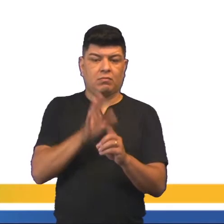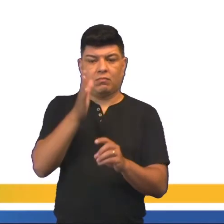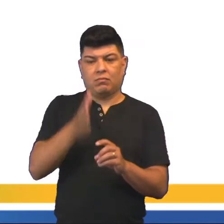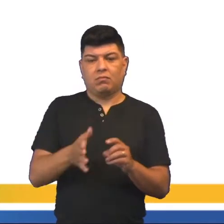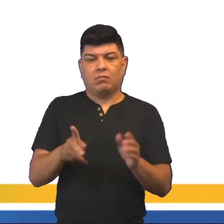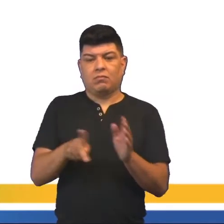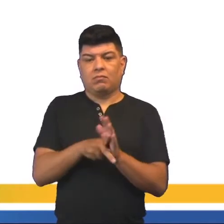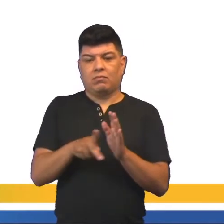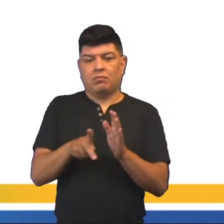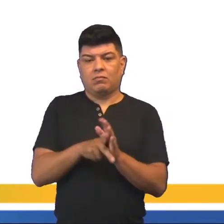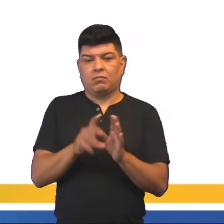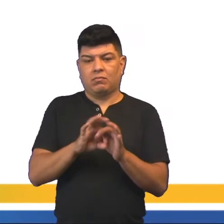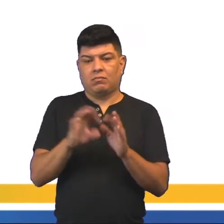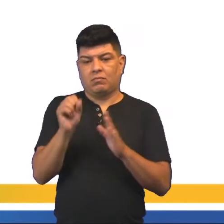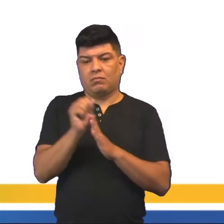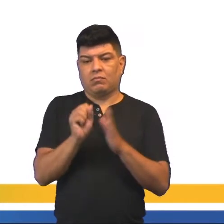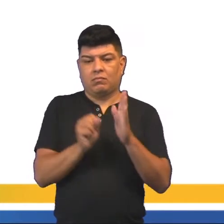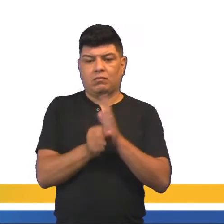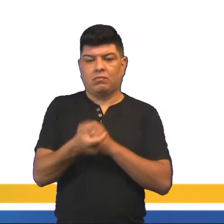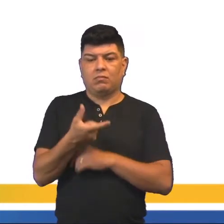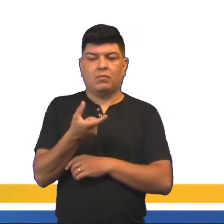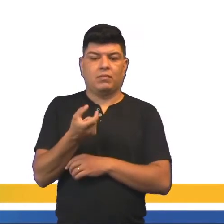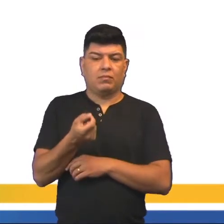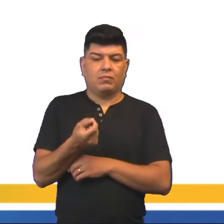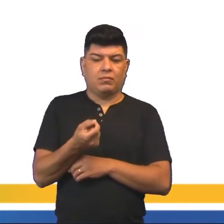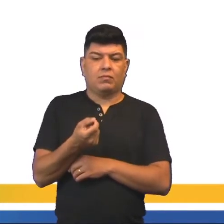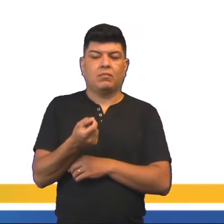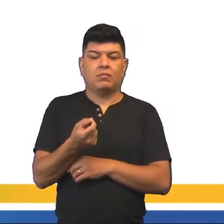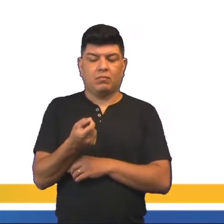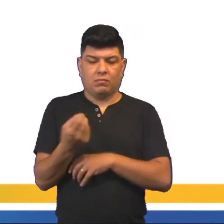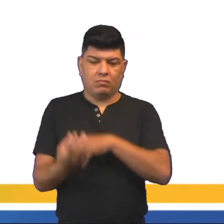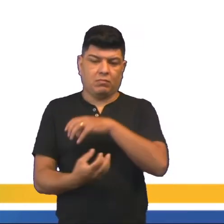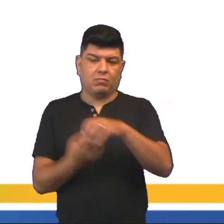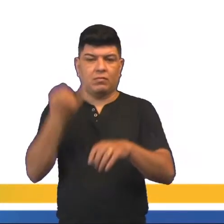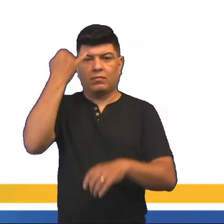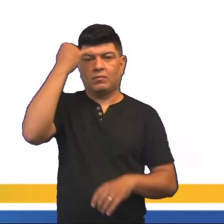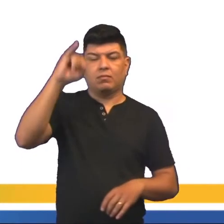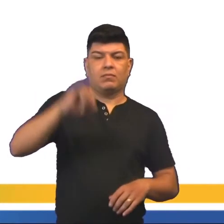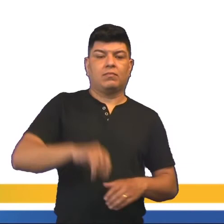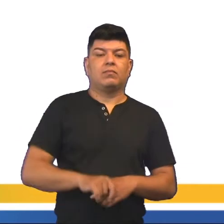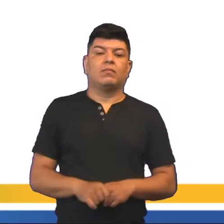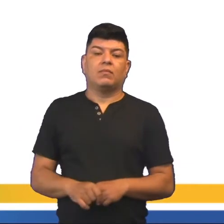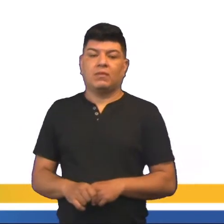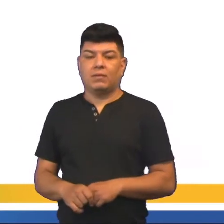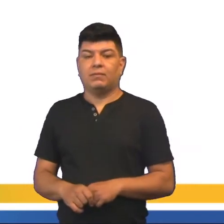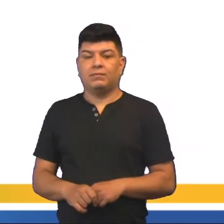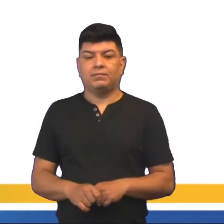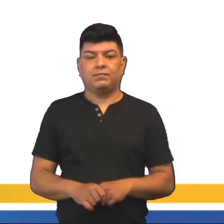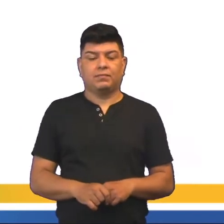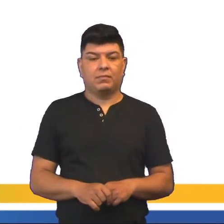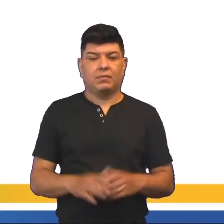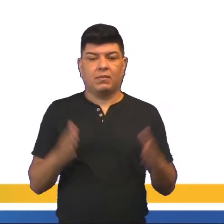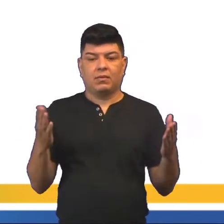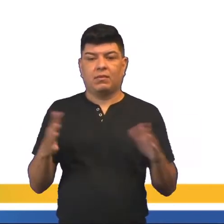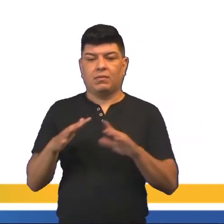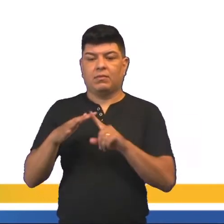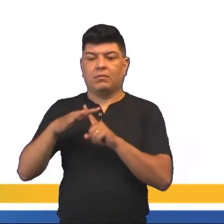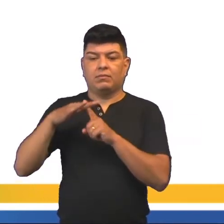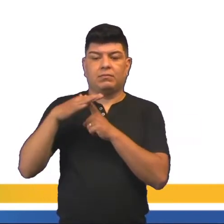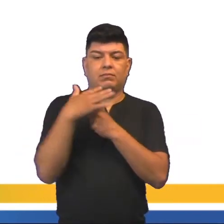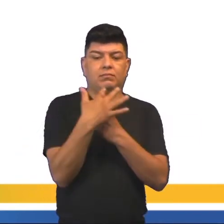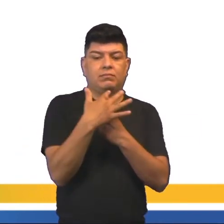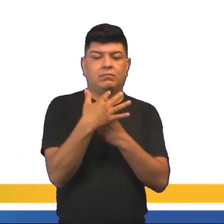diretas do liberalismo no século XX, a reformulação das suas ideias. Agora vamos falar do